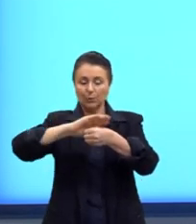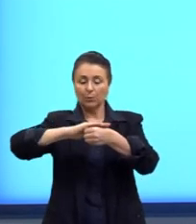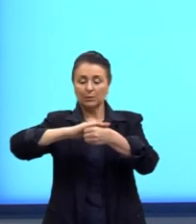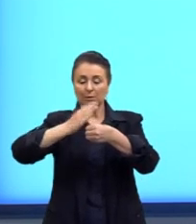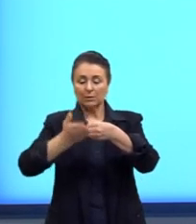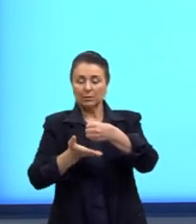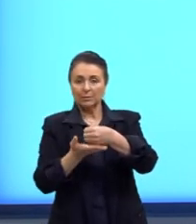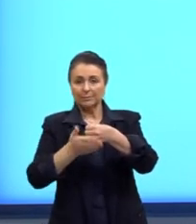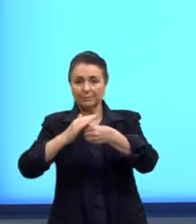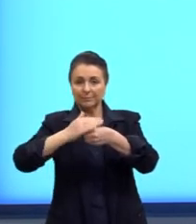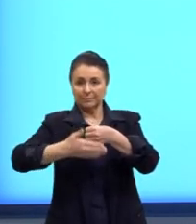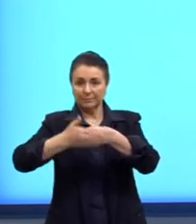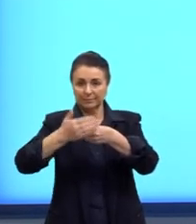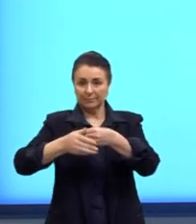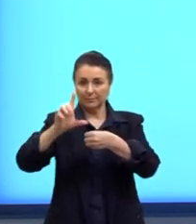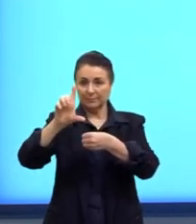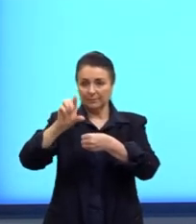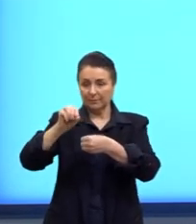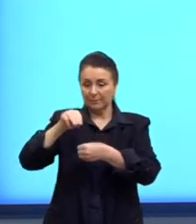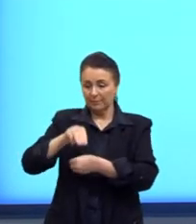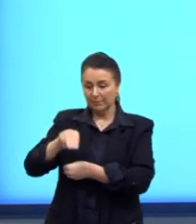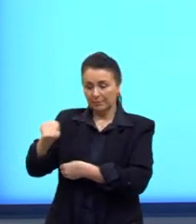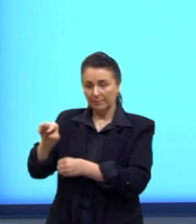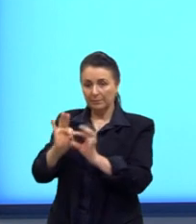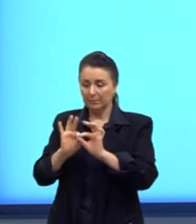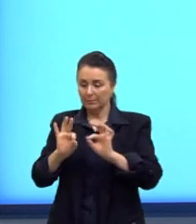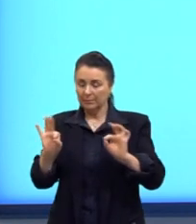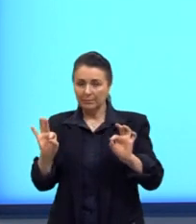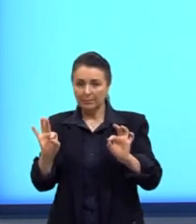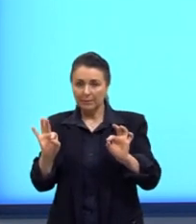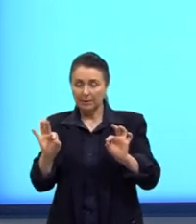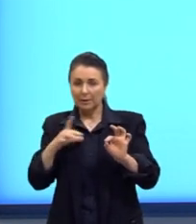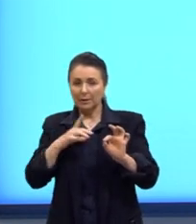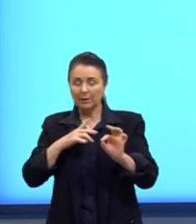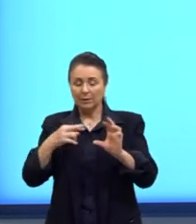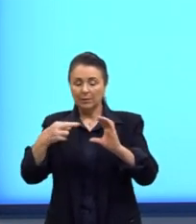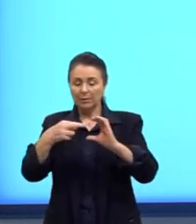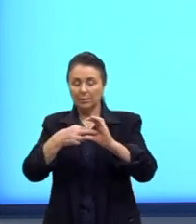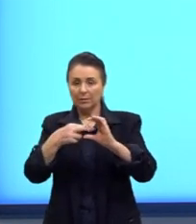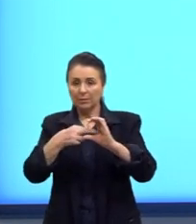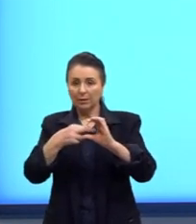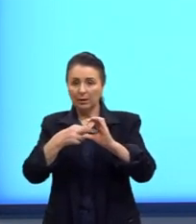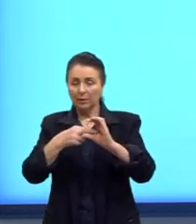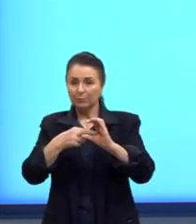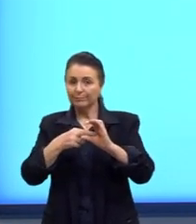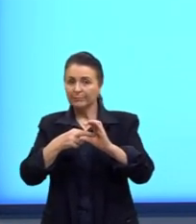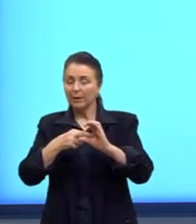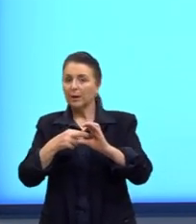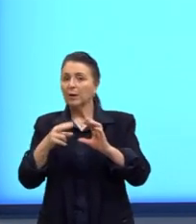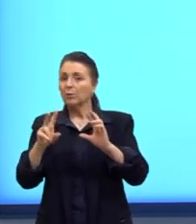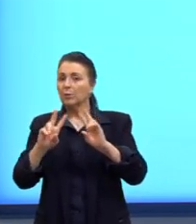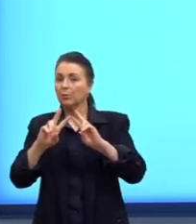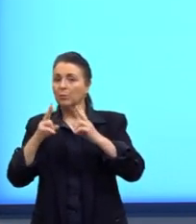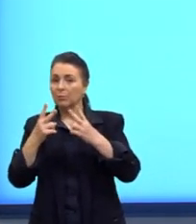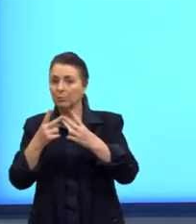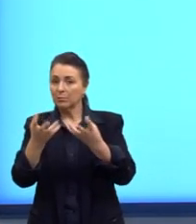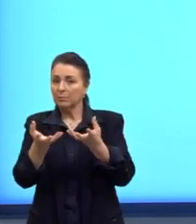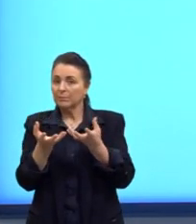eles têm 10 milímetros de comprimento e é adequado o raio então de acordo com o volume desejado.